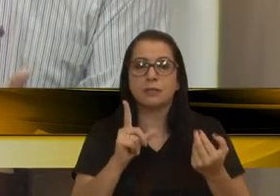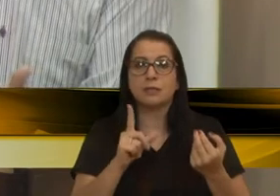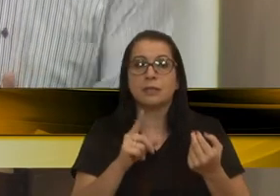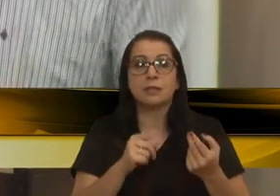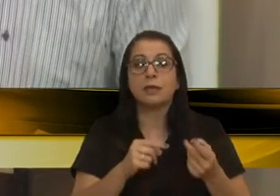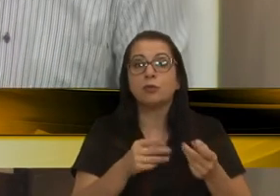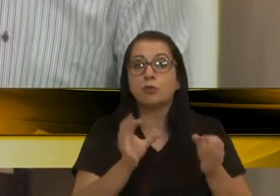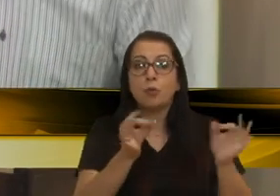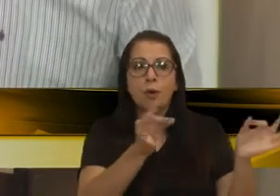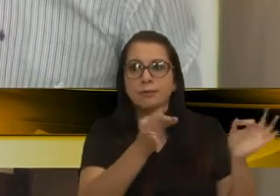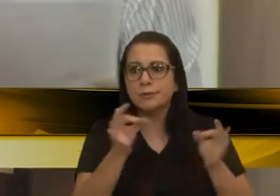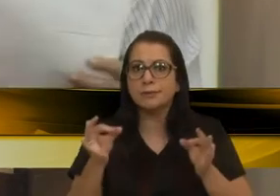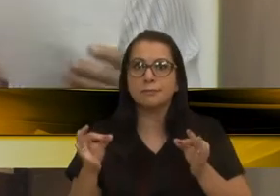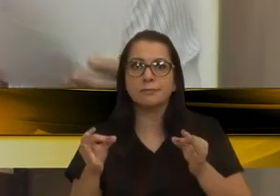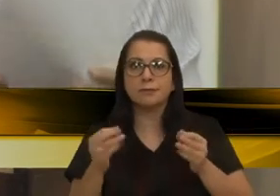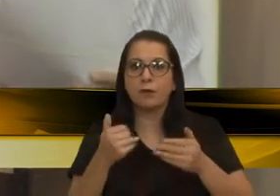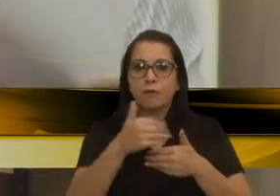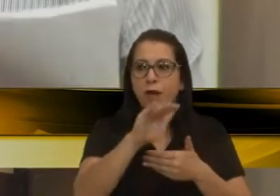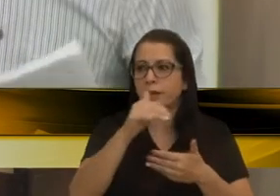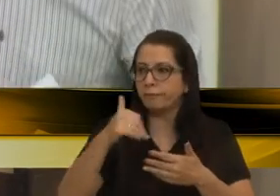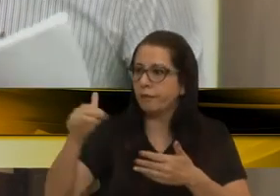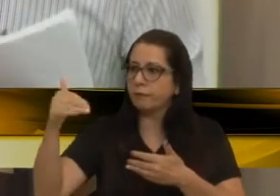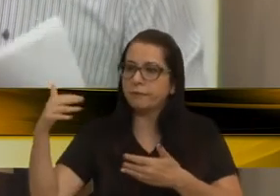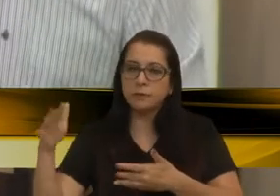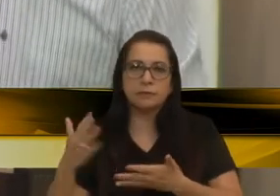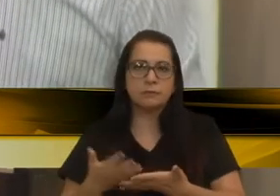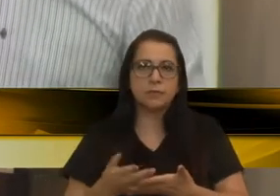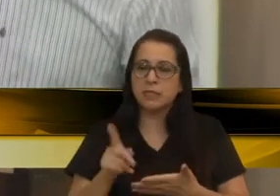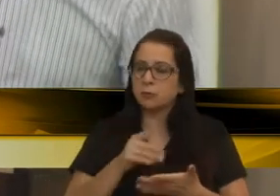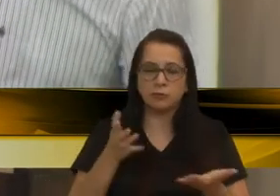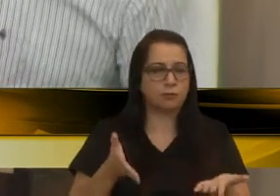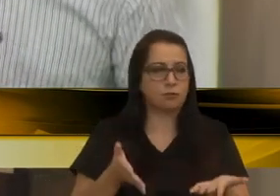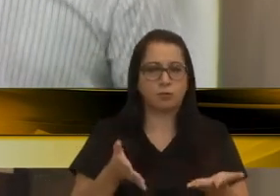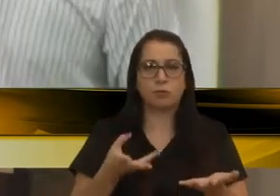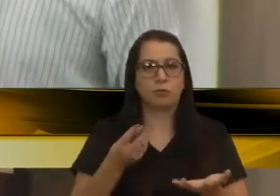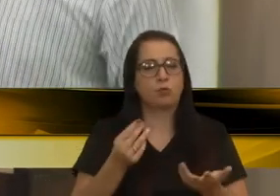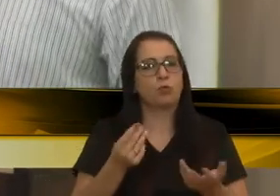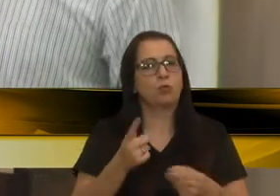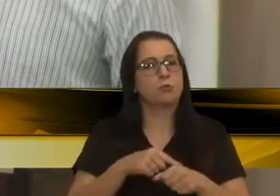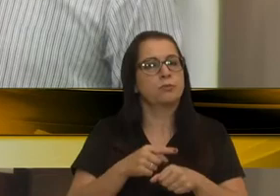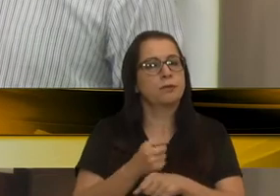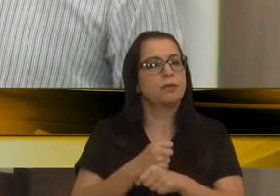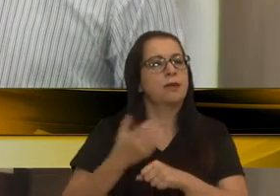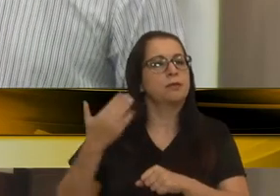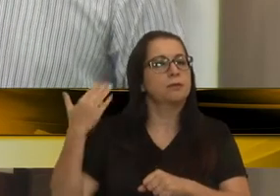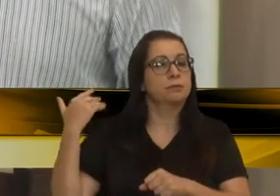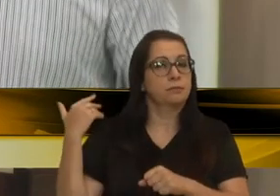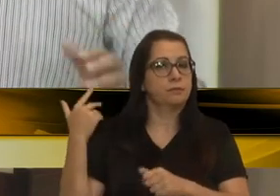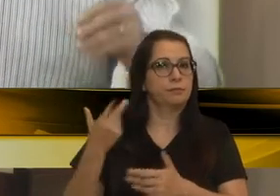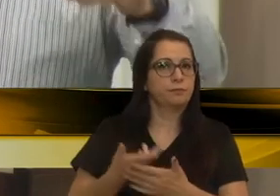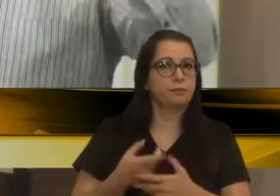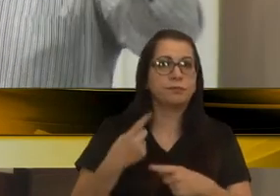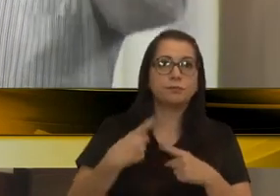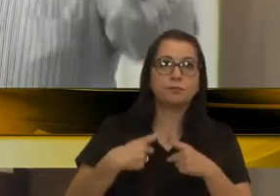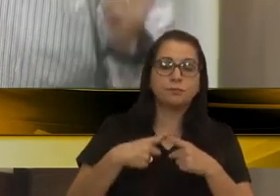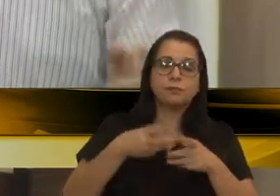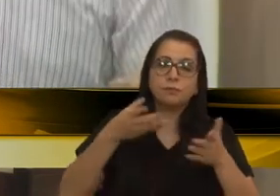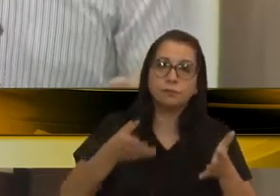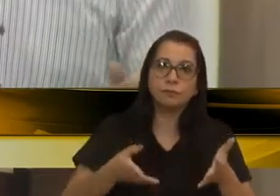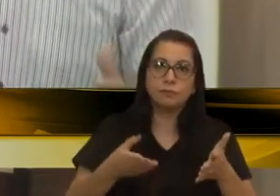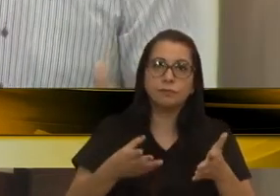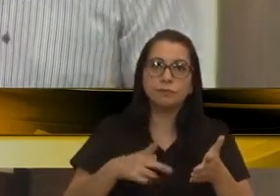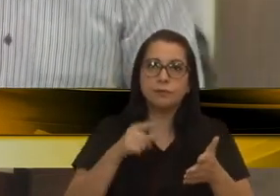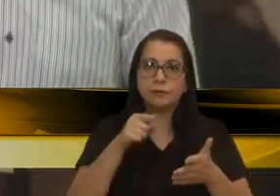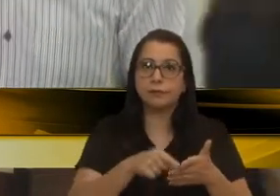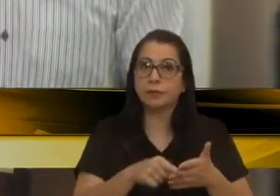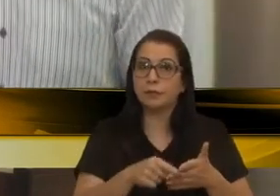denominador. O impuro é impuro. Não de agora, de muito tempo. Ah, por que que agora, então, tu